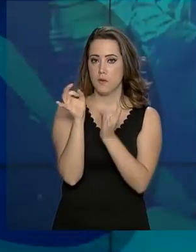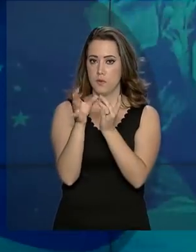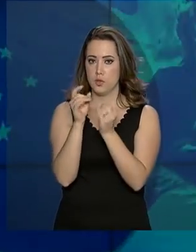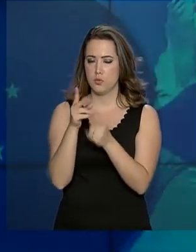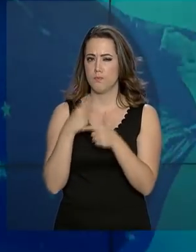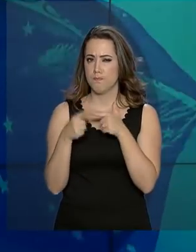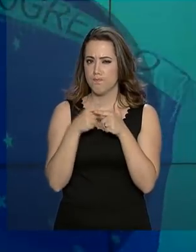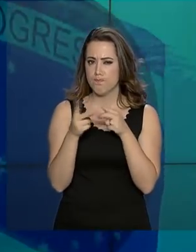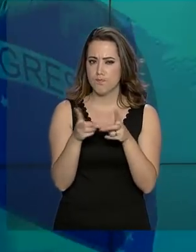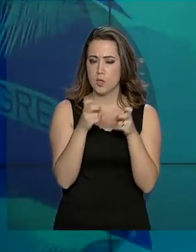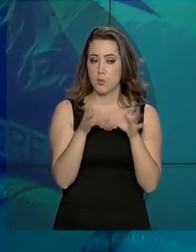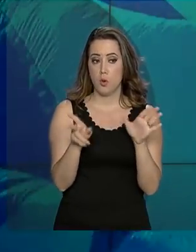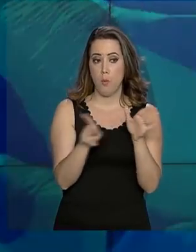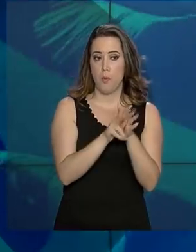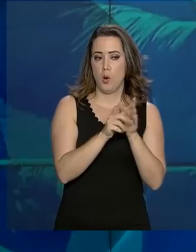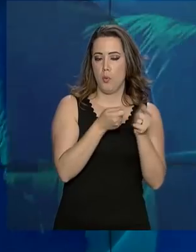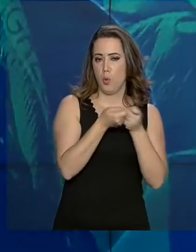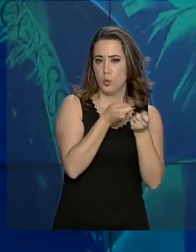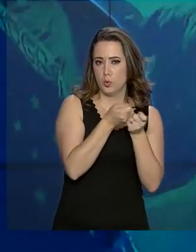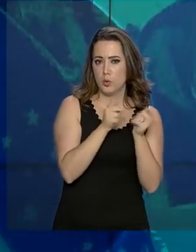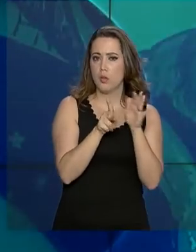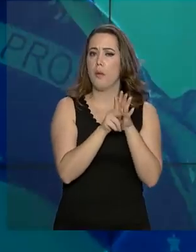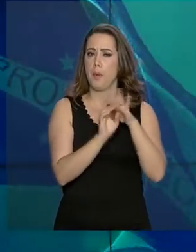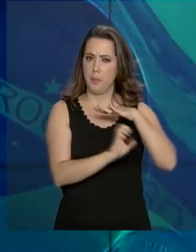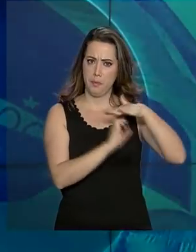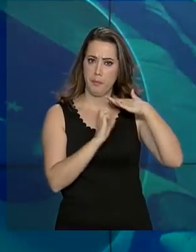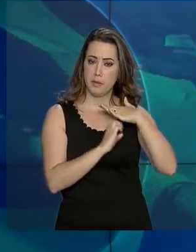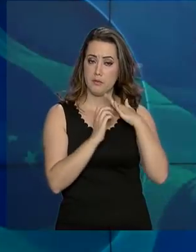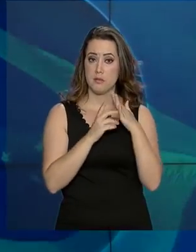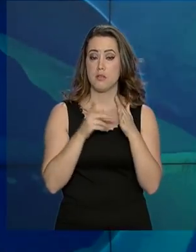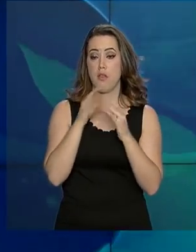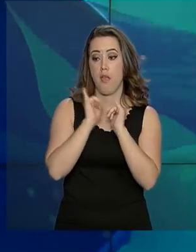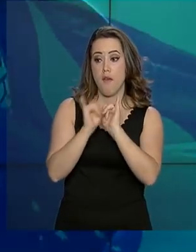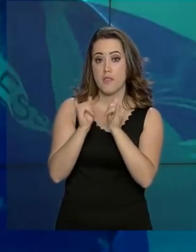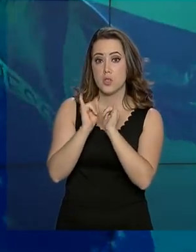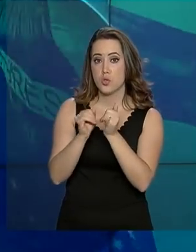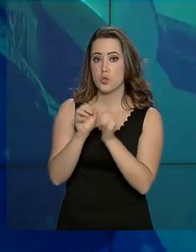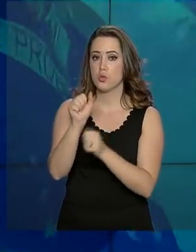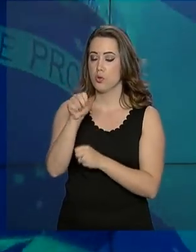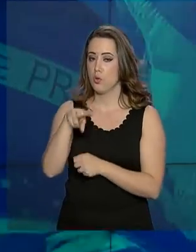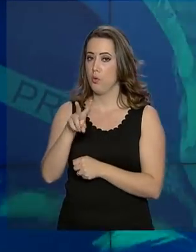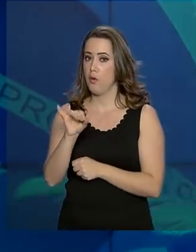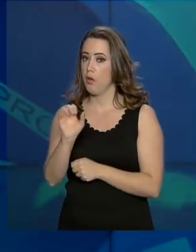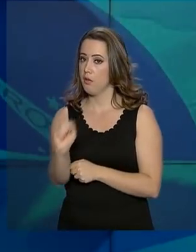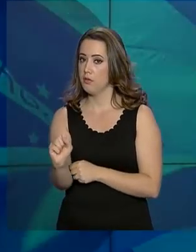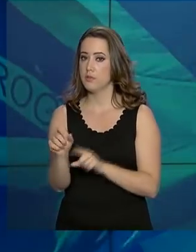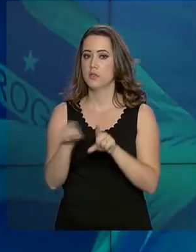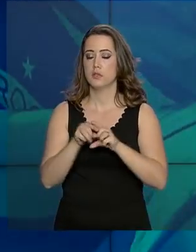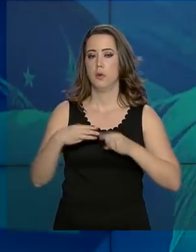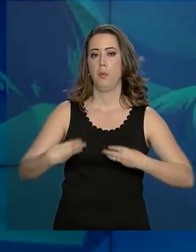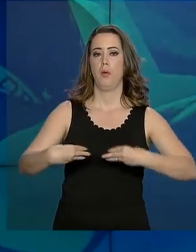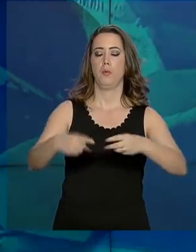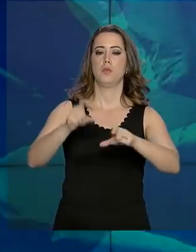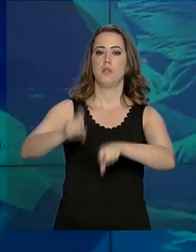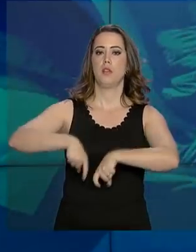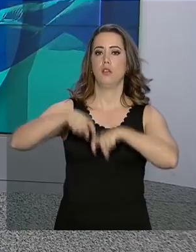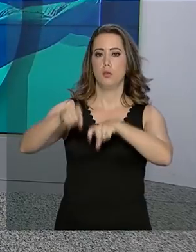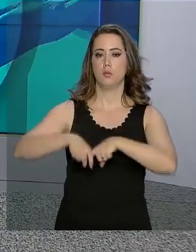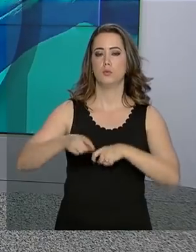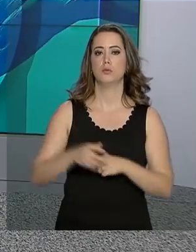foi identificado pelo controle de qualidade da própria empresa, que comunicou à Anvisa e ao Ministério da Agricultura.